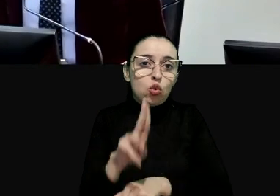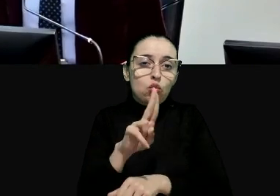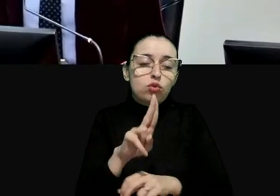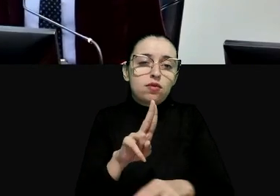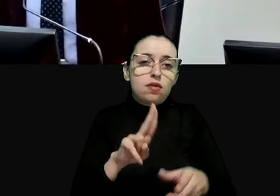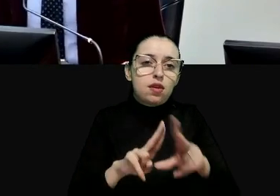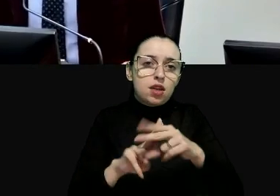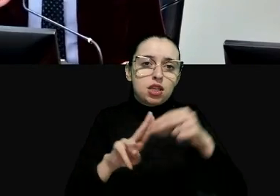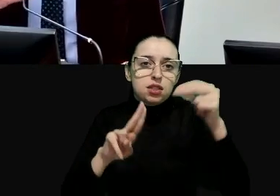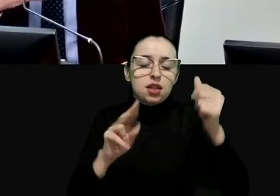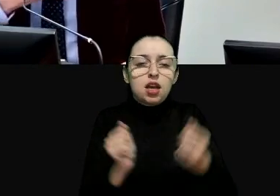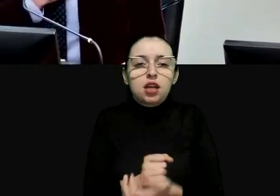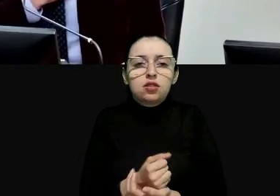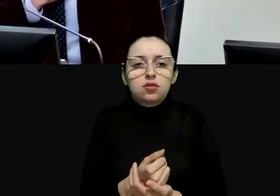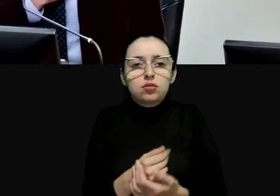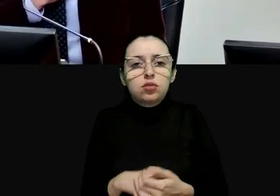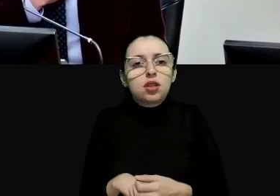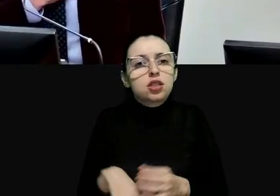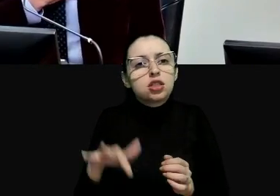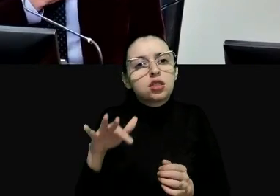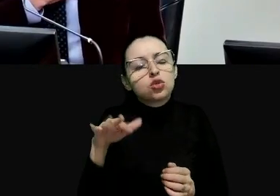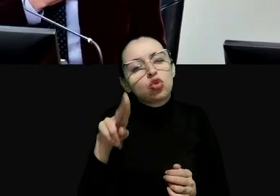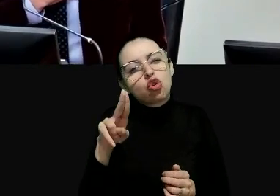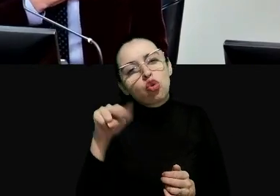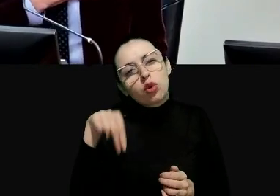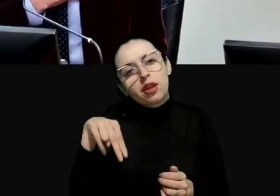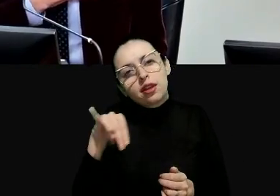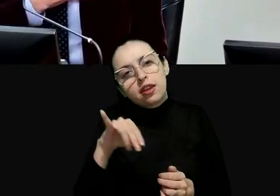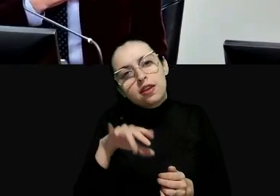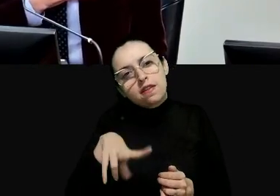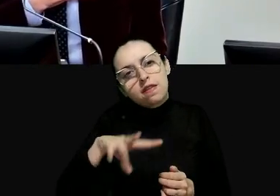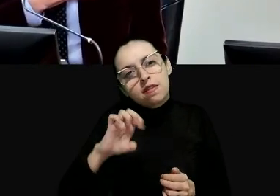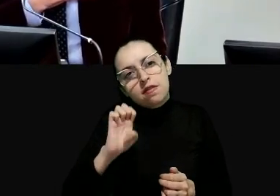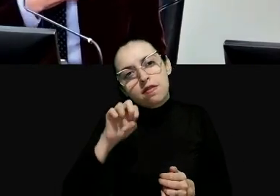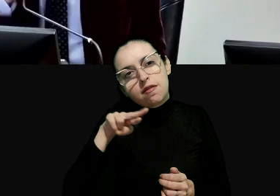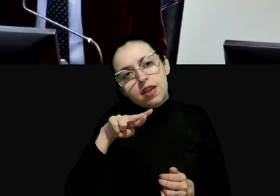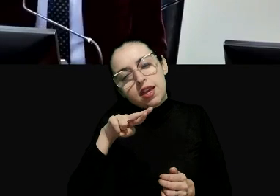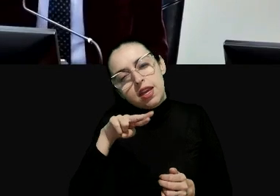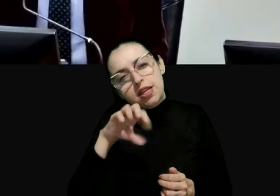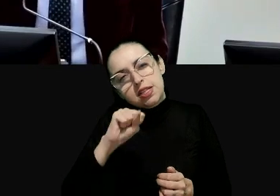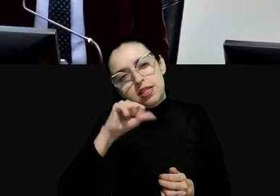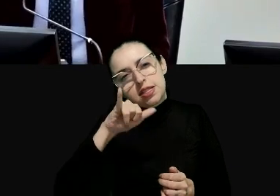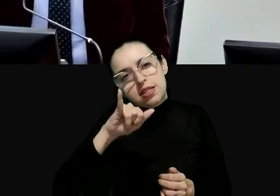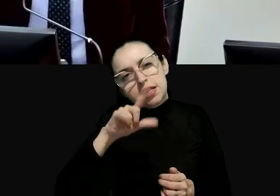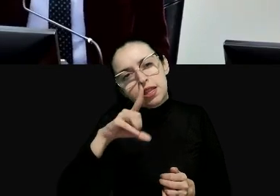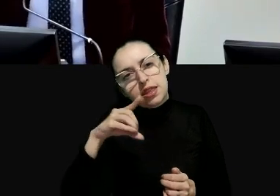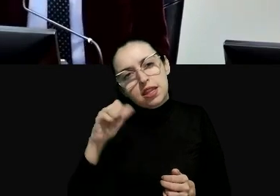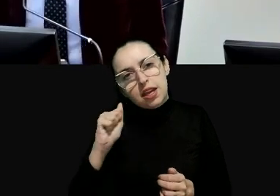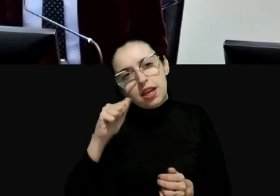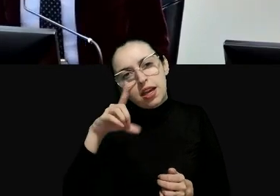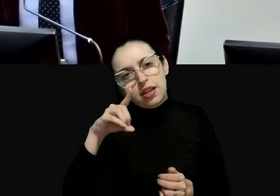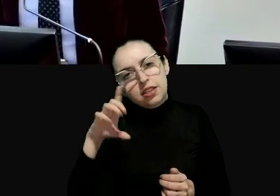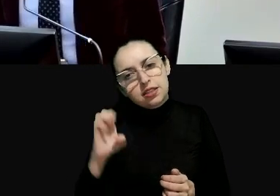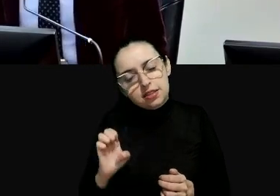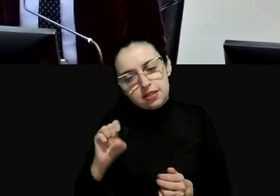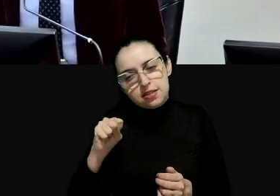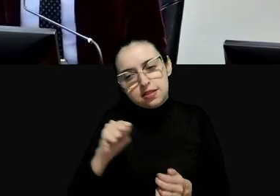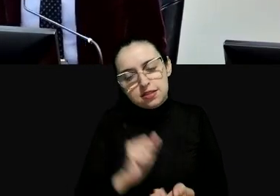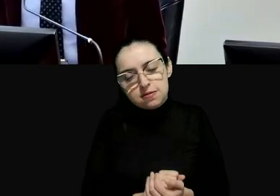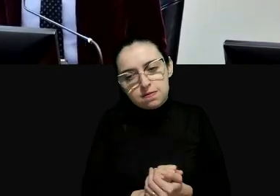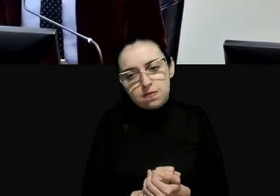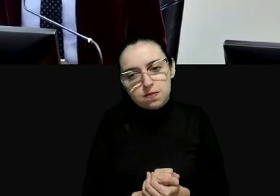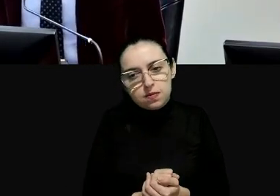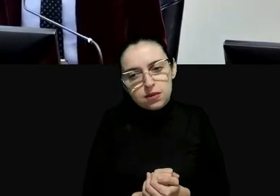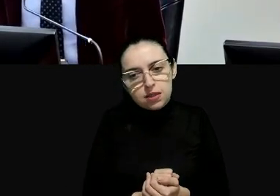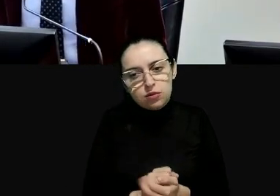universidades eu tenho sempre muito celo quando vou a América Latina porque eu vejo o papel que têm as universidades